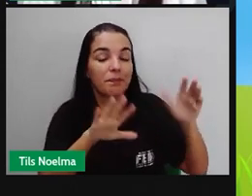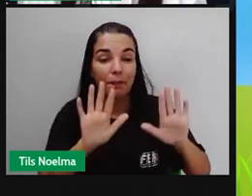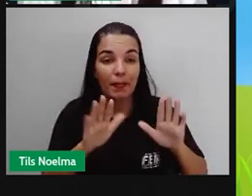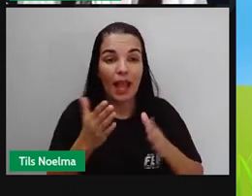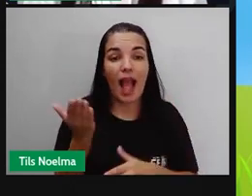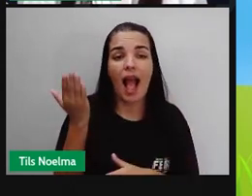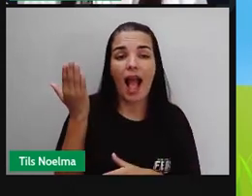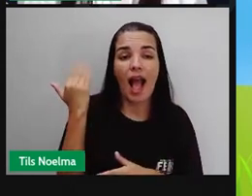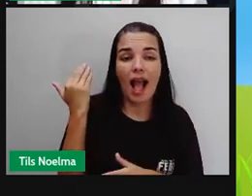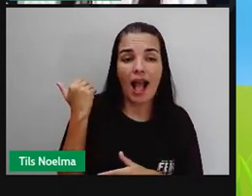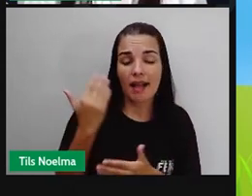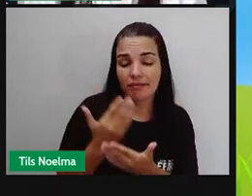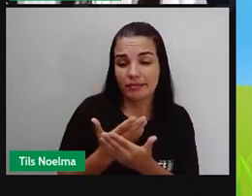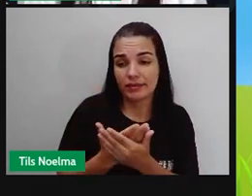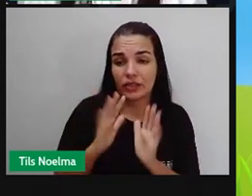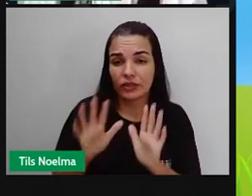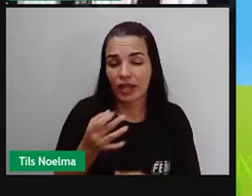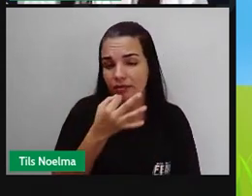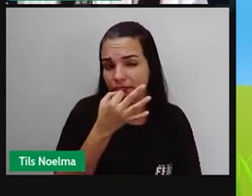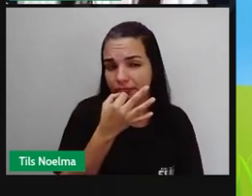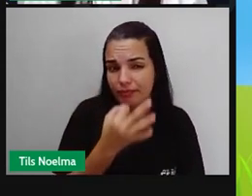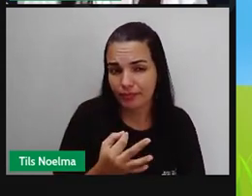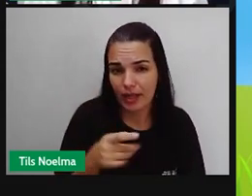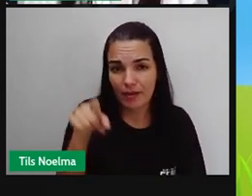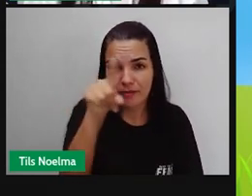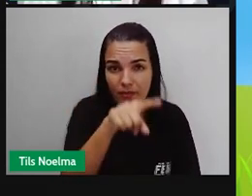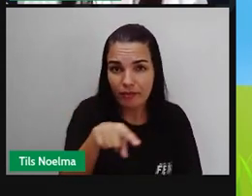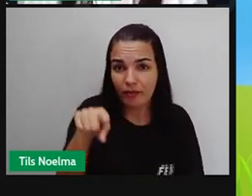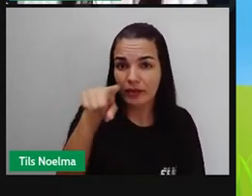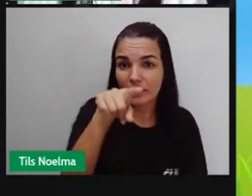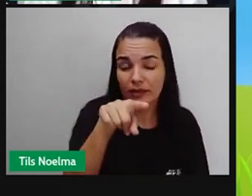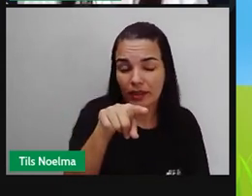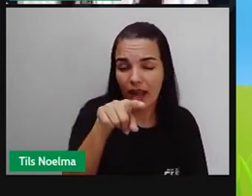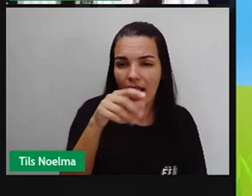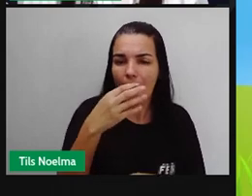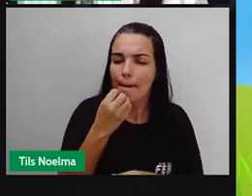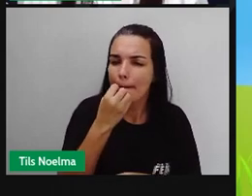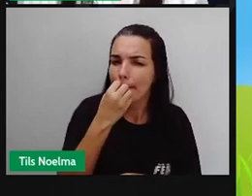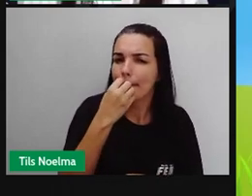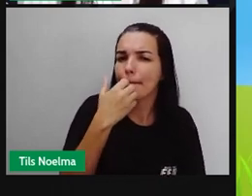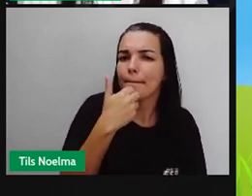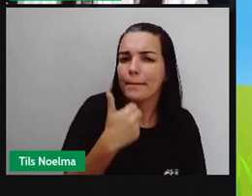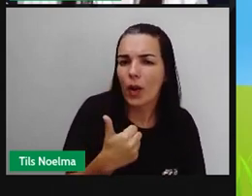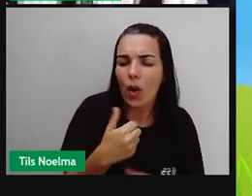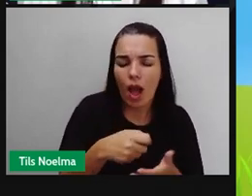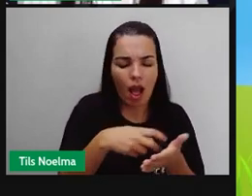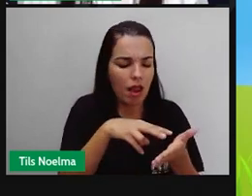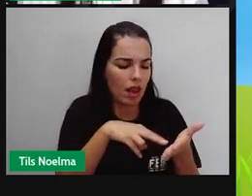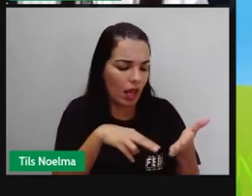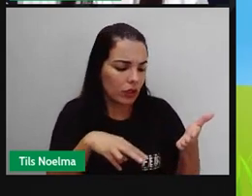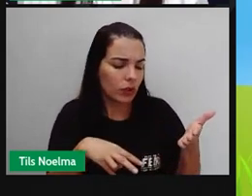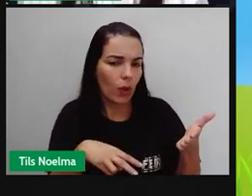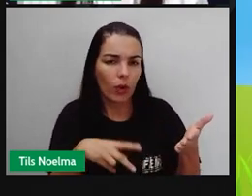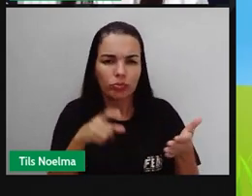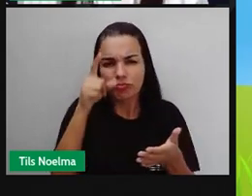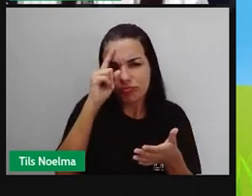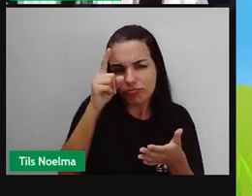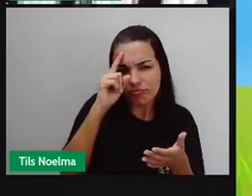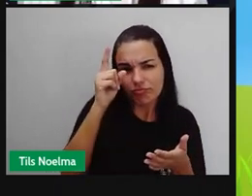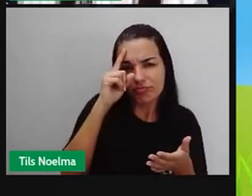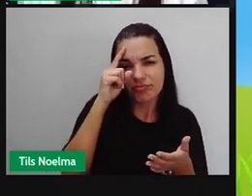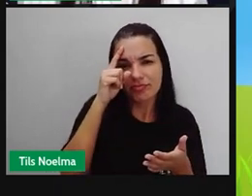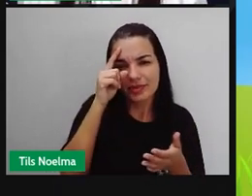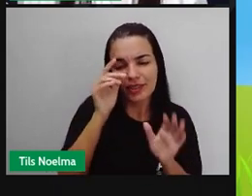vocês, né? Como se tornar um bom leitor. Para quem não é, não é ainda um leitor assíduo, né? Nós tivemos aí